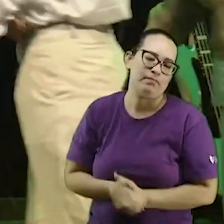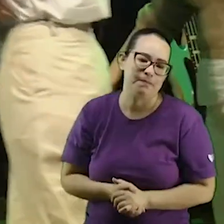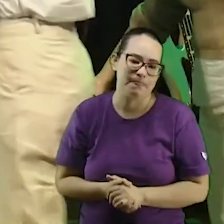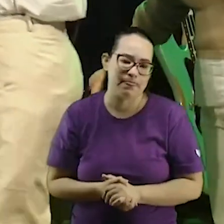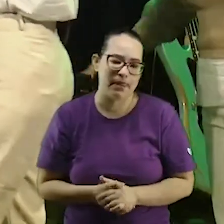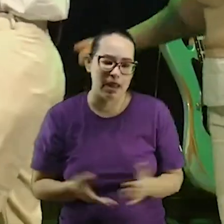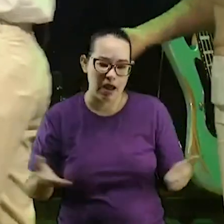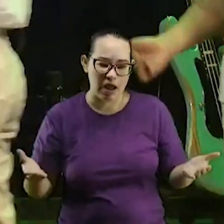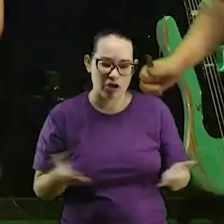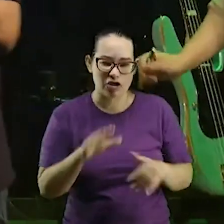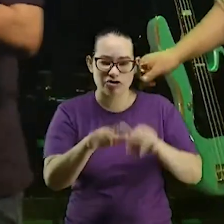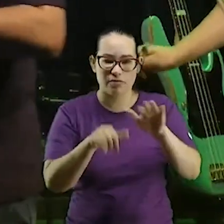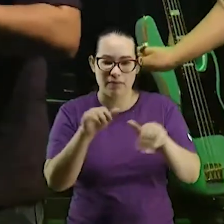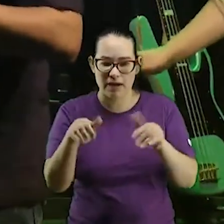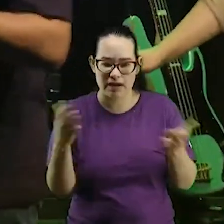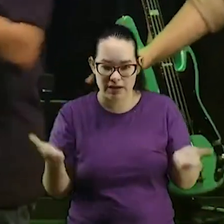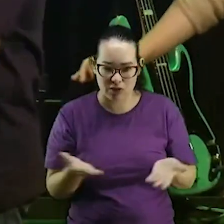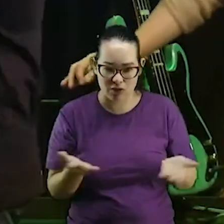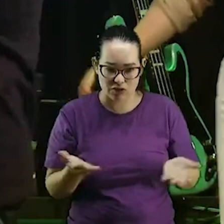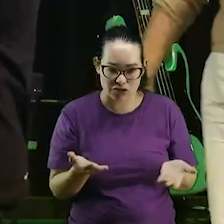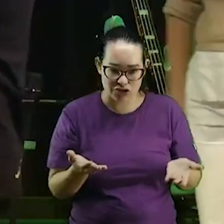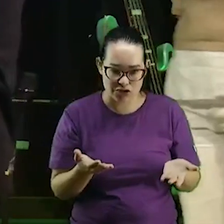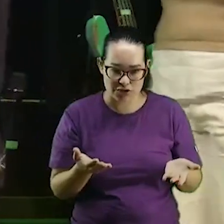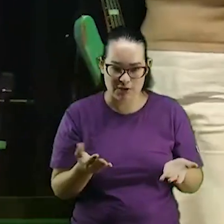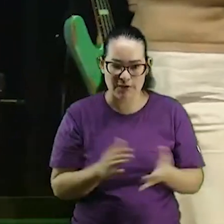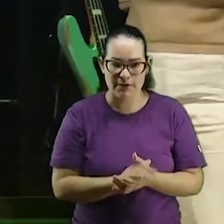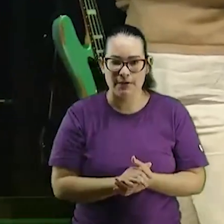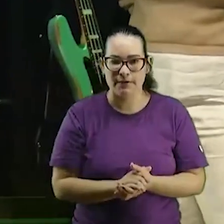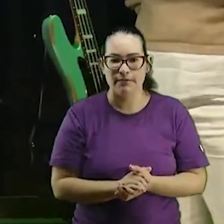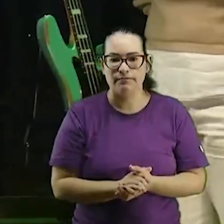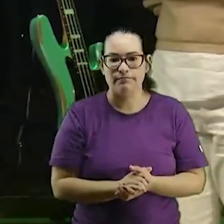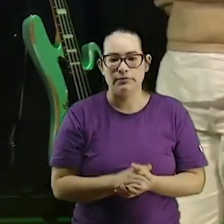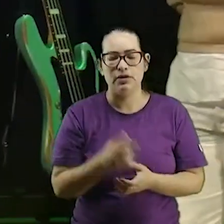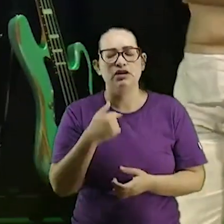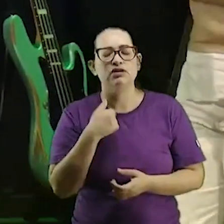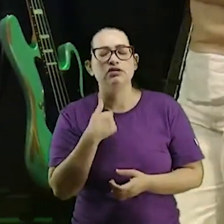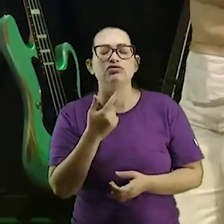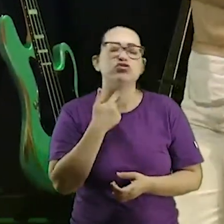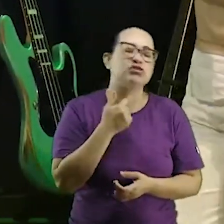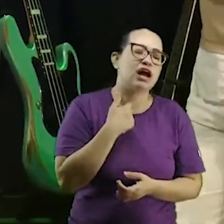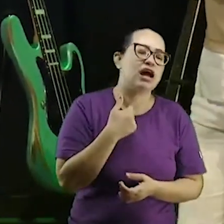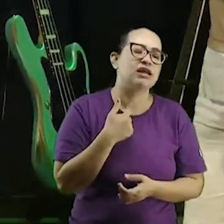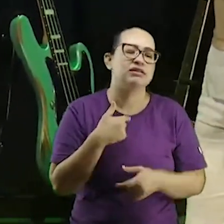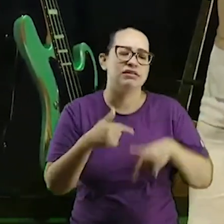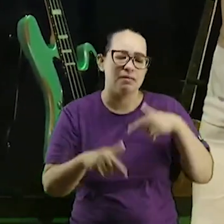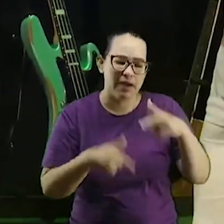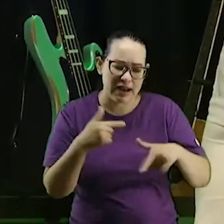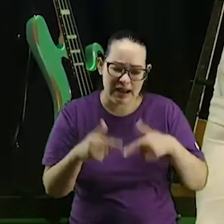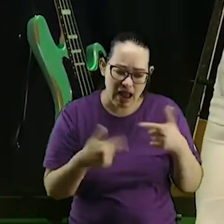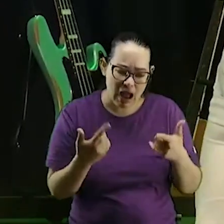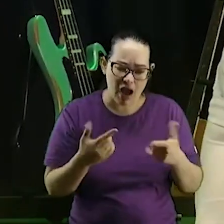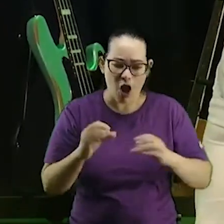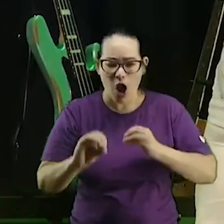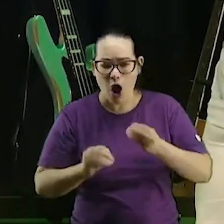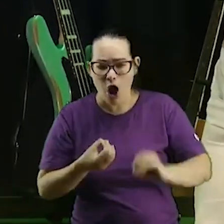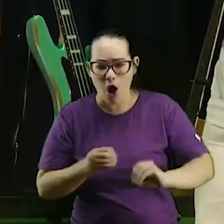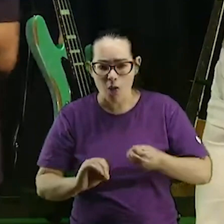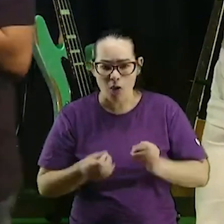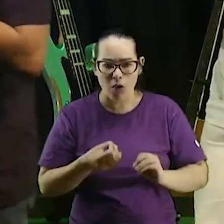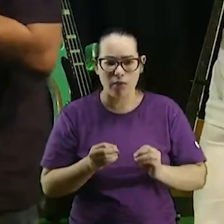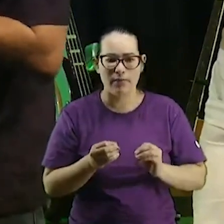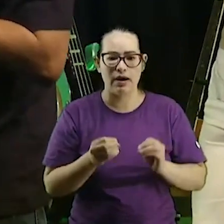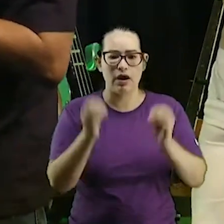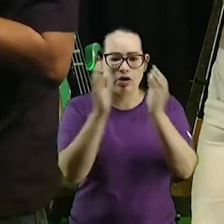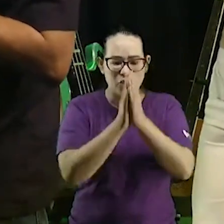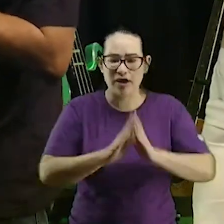nessa feira de ministérios pastor eu quero trabalhar com adoração está aí está vendo o time do